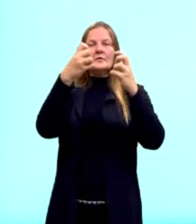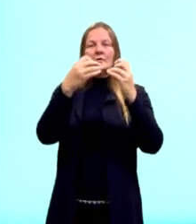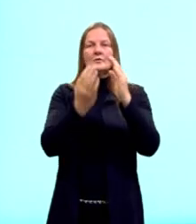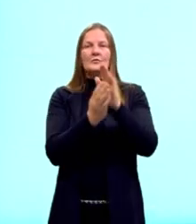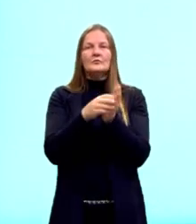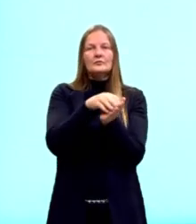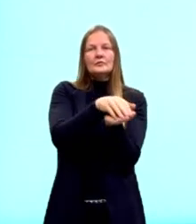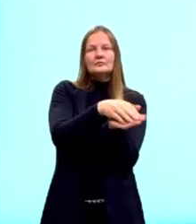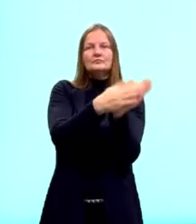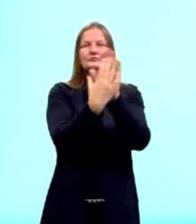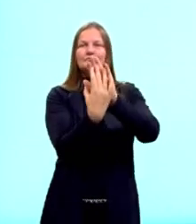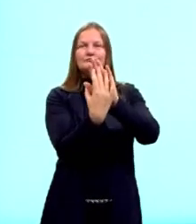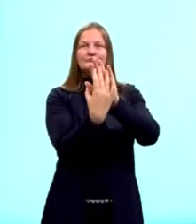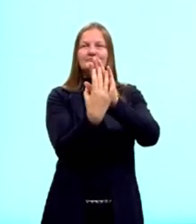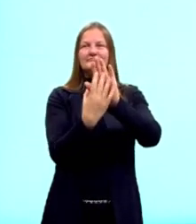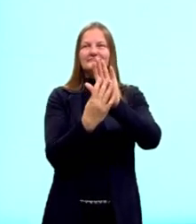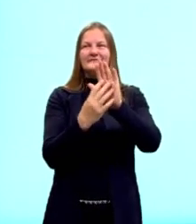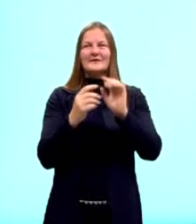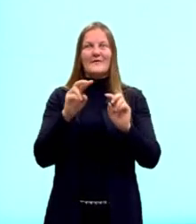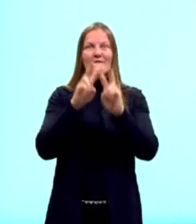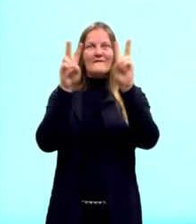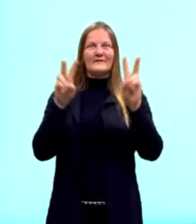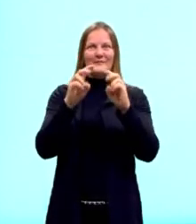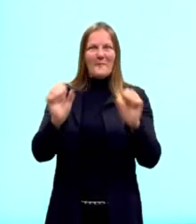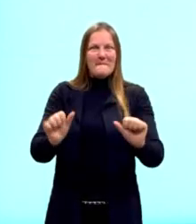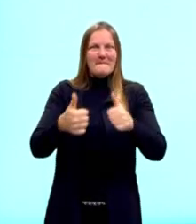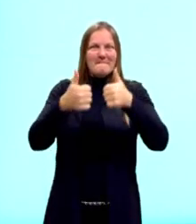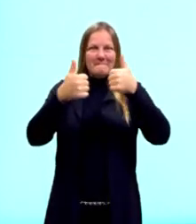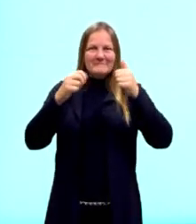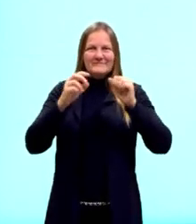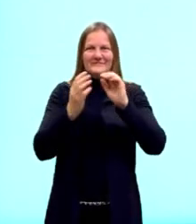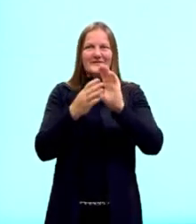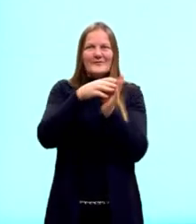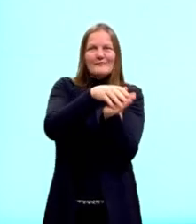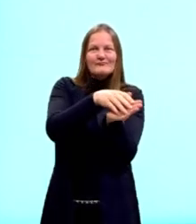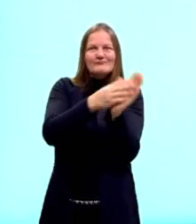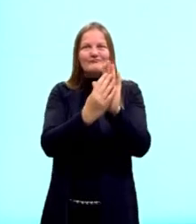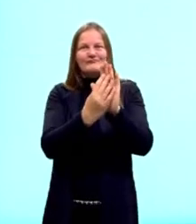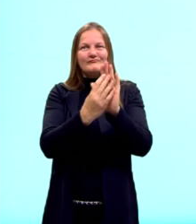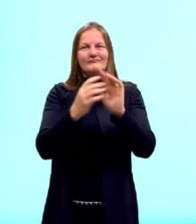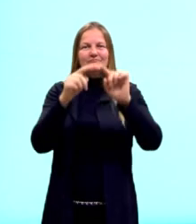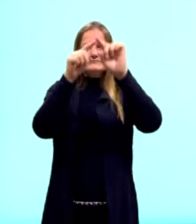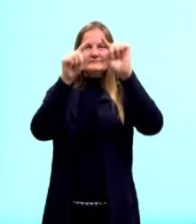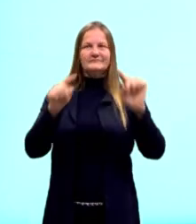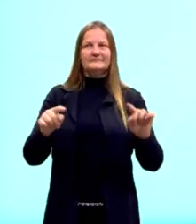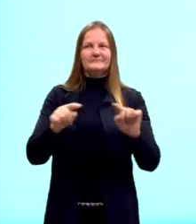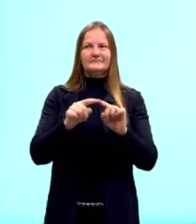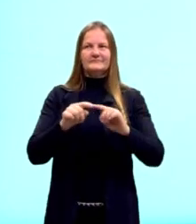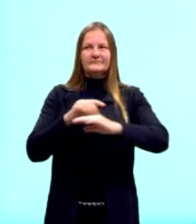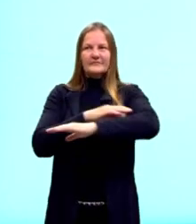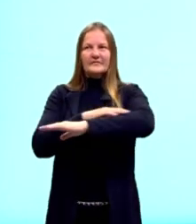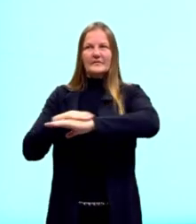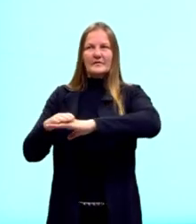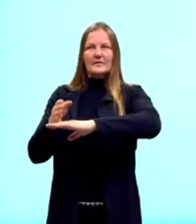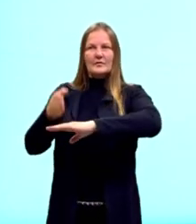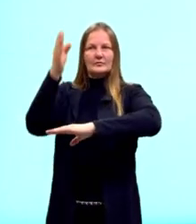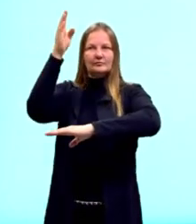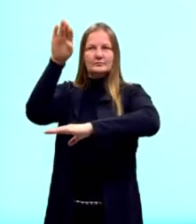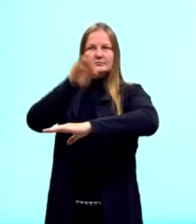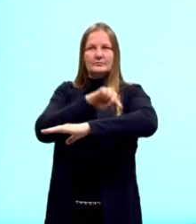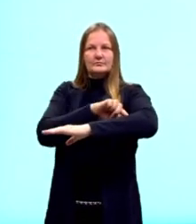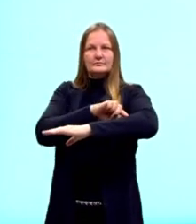a figura só para visualizarmos, então, melhor, já que a nossa primeira aula, trabalhando com o triângulo retângulo,